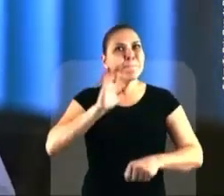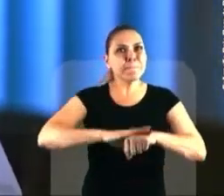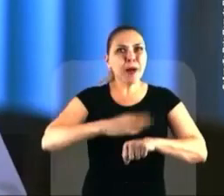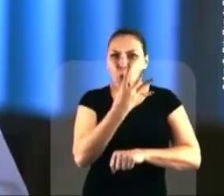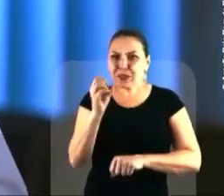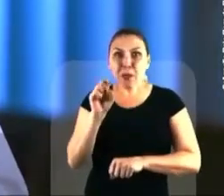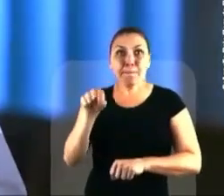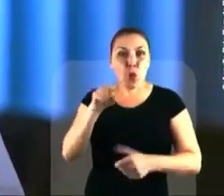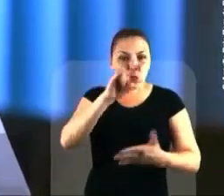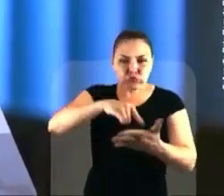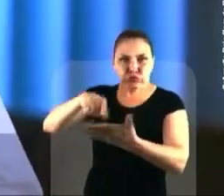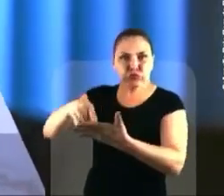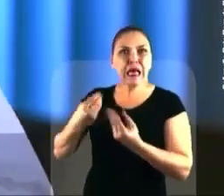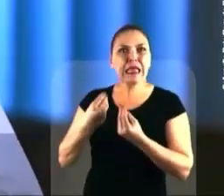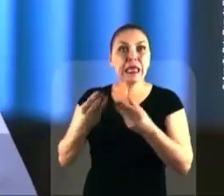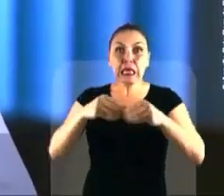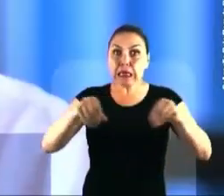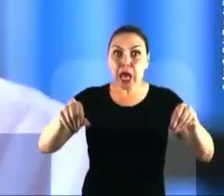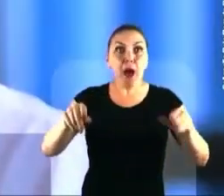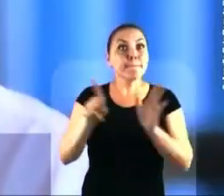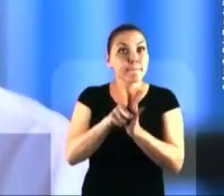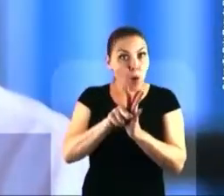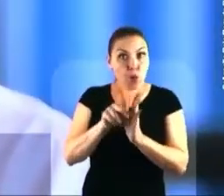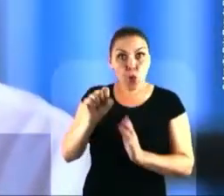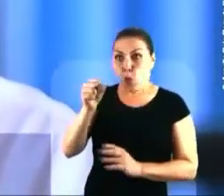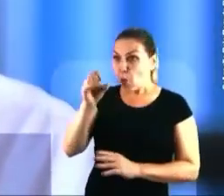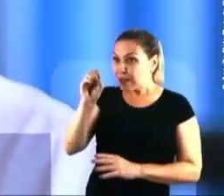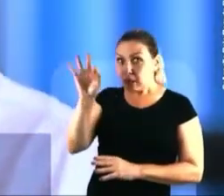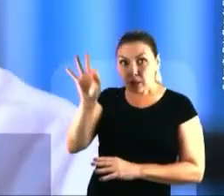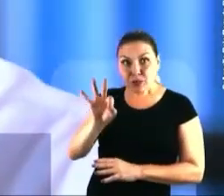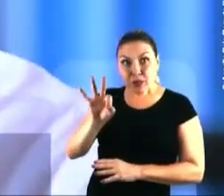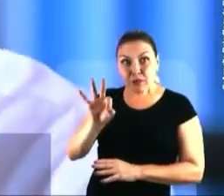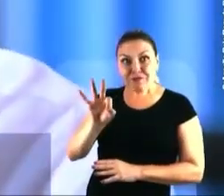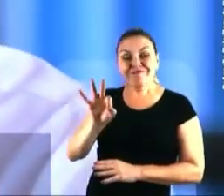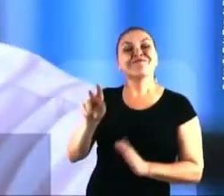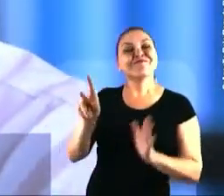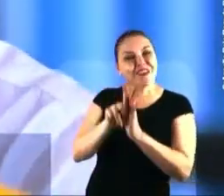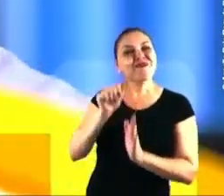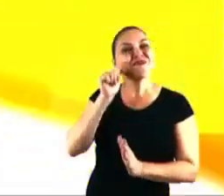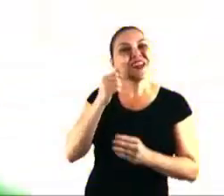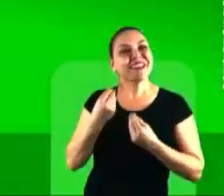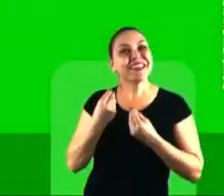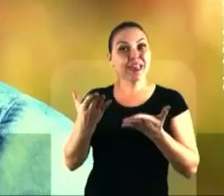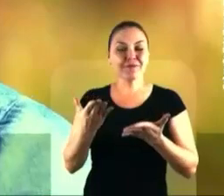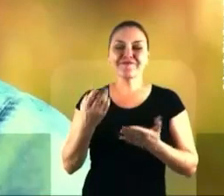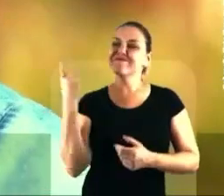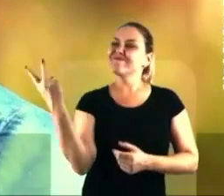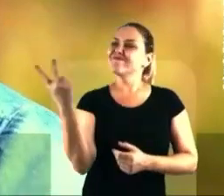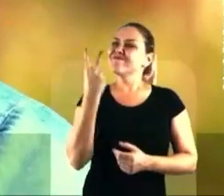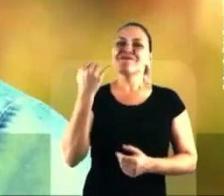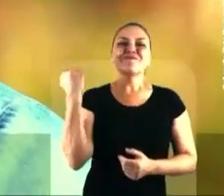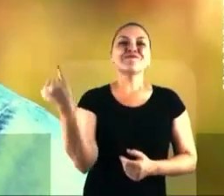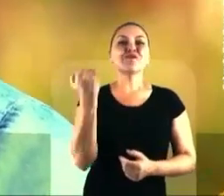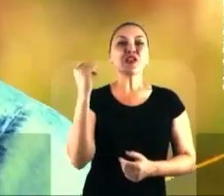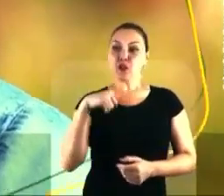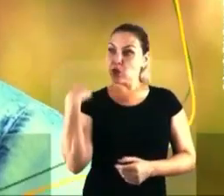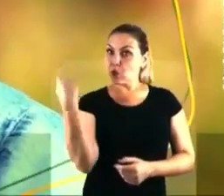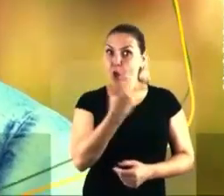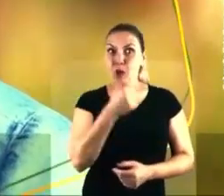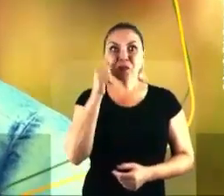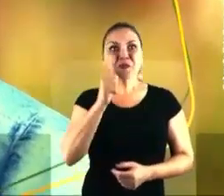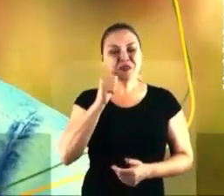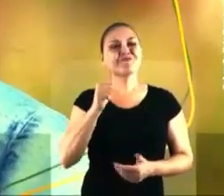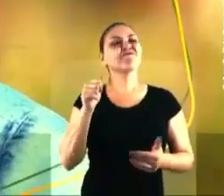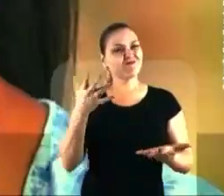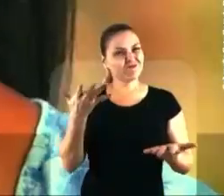mais de 400 mil títulos de propriedade, desses 80% para as mulheres. É um reconhecimento muito importante para